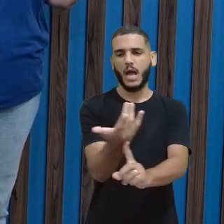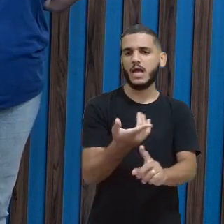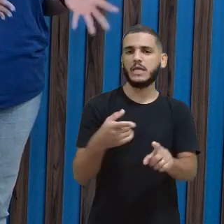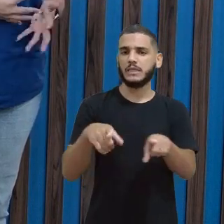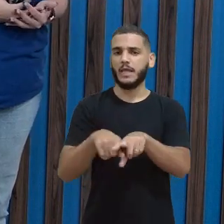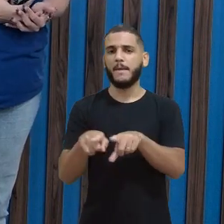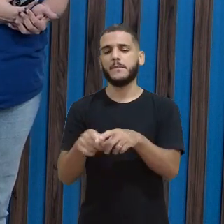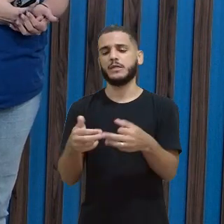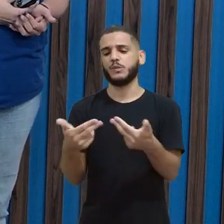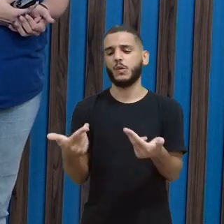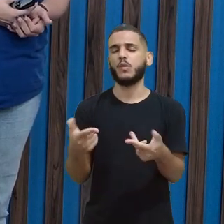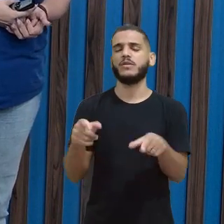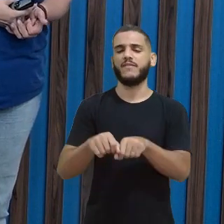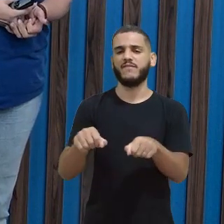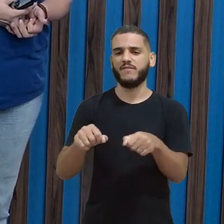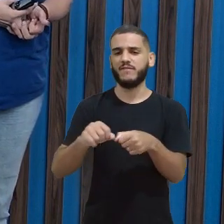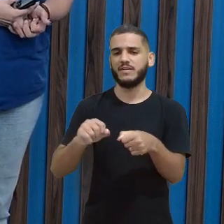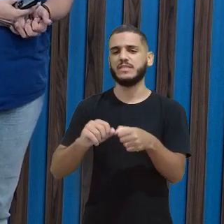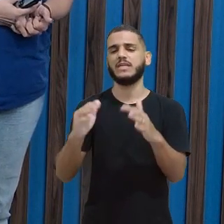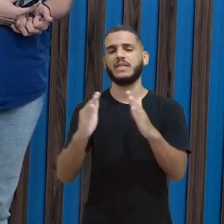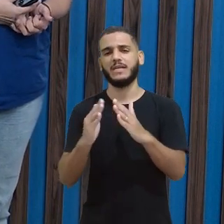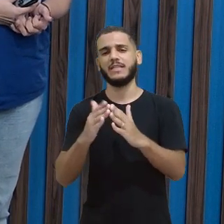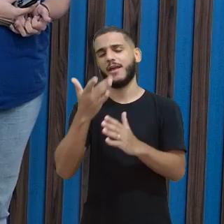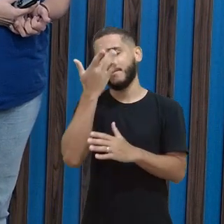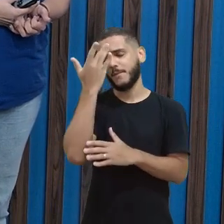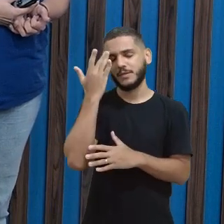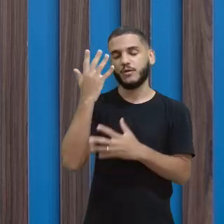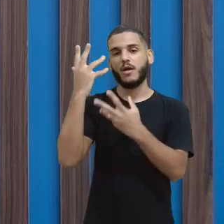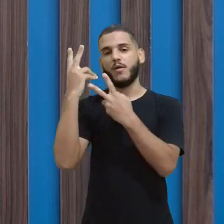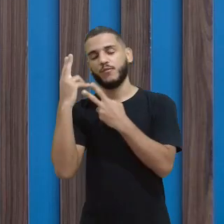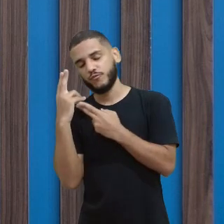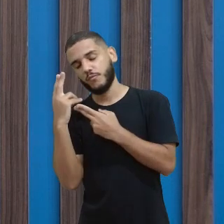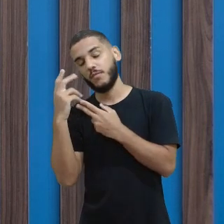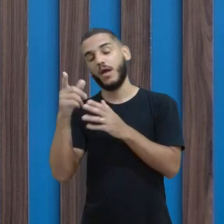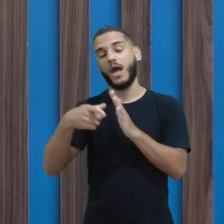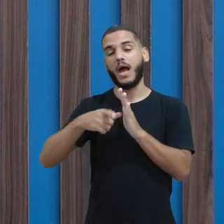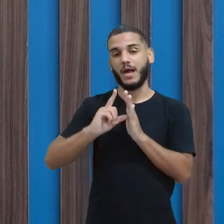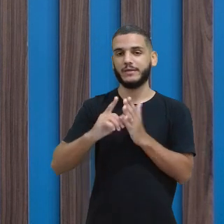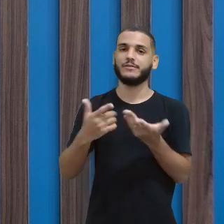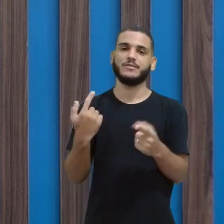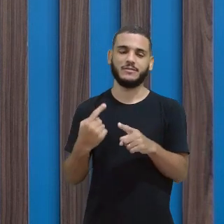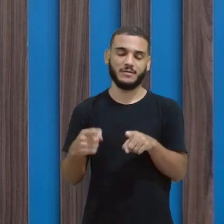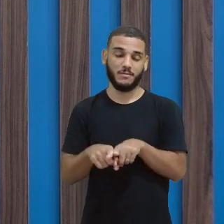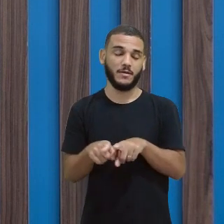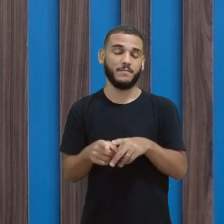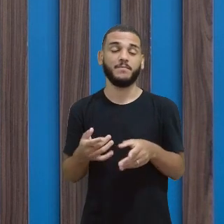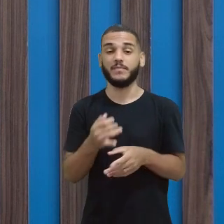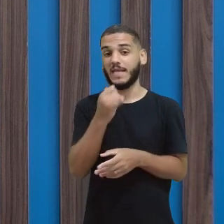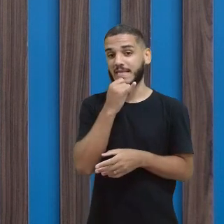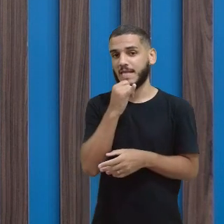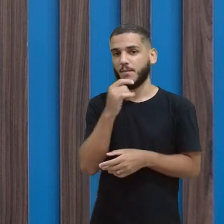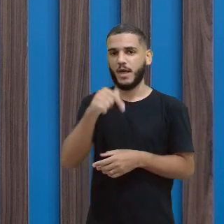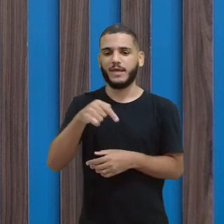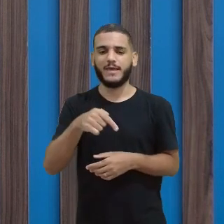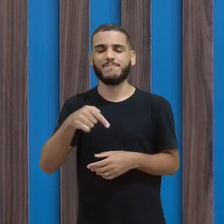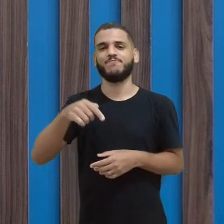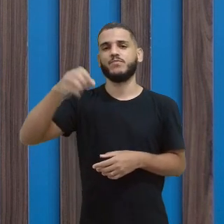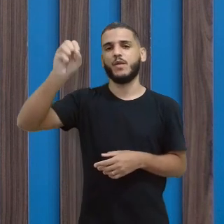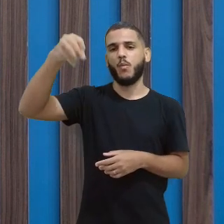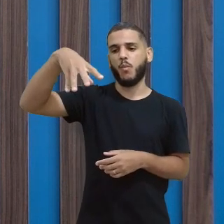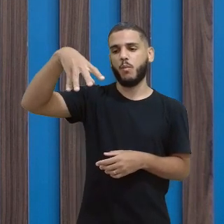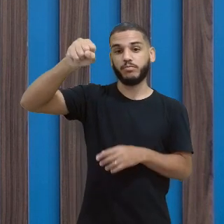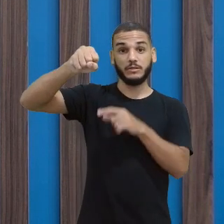casa antes de deitar, né? As pessoas costumavam até dormir mais cedo por conta disso, né? No nosso caso aqui, quando falta energia, a gente fica